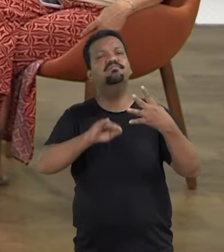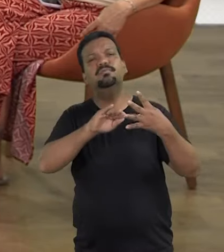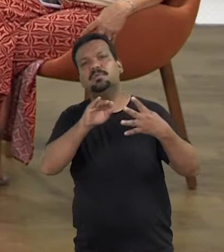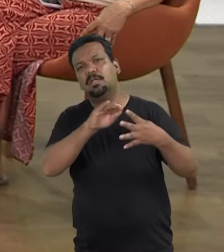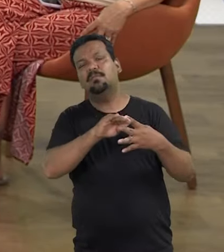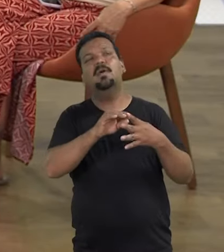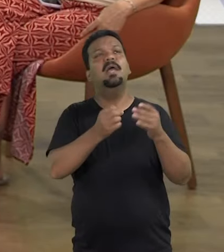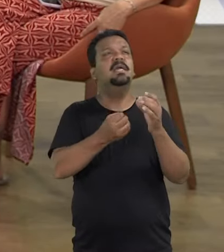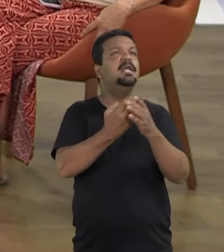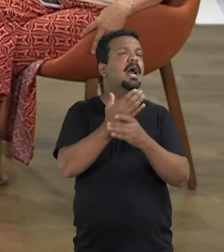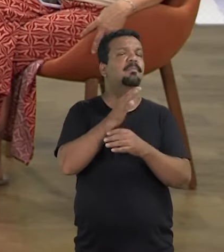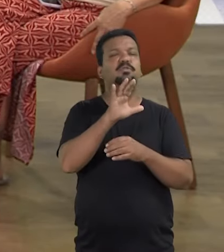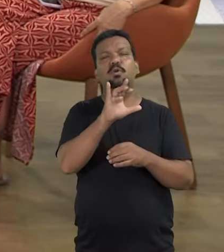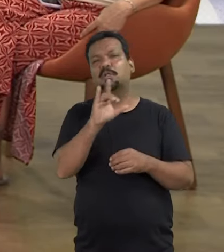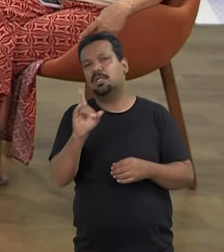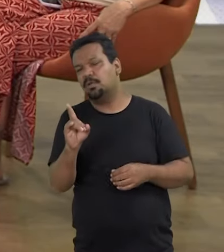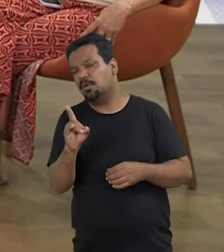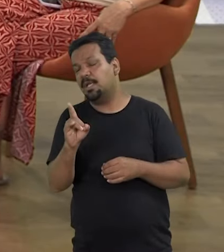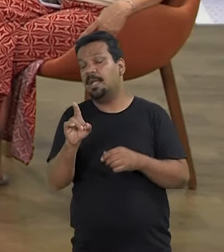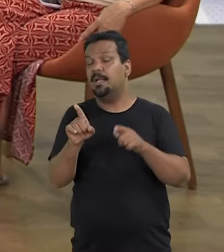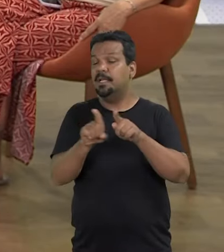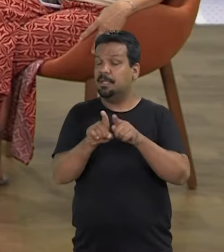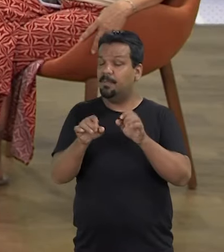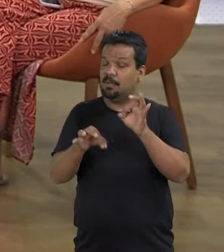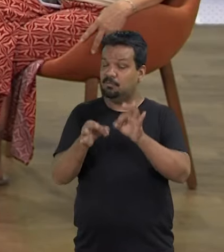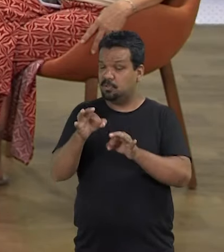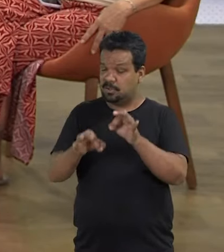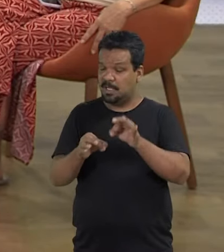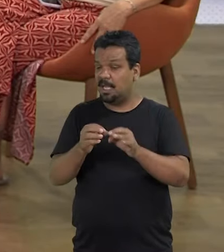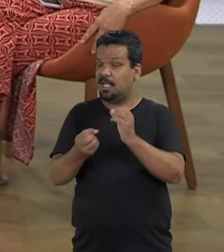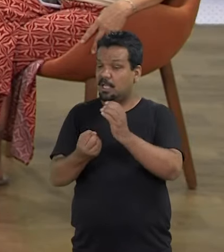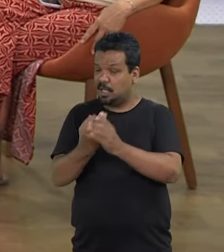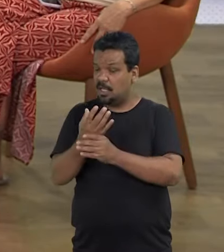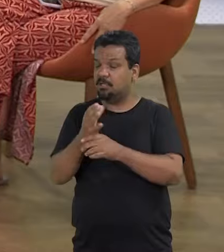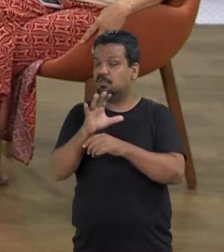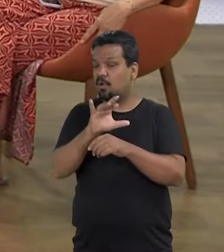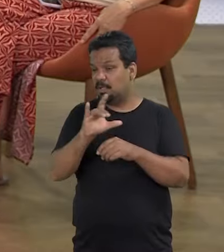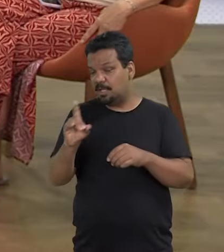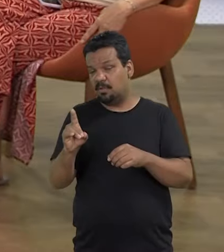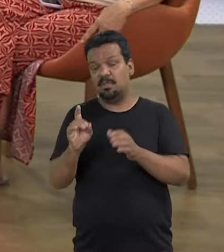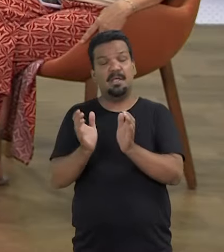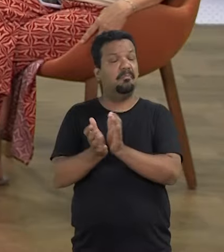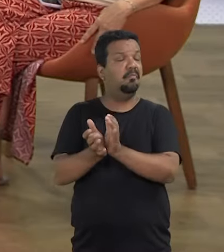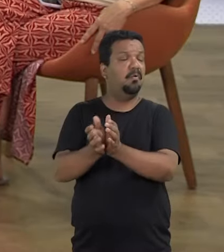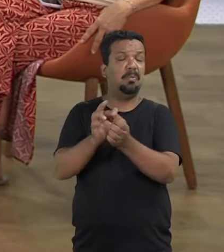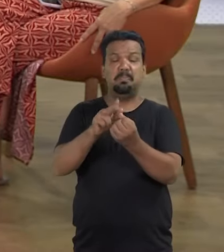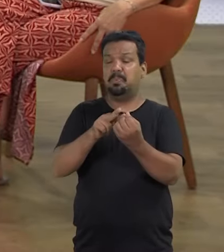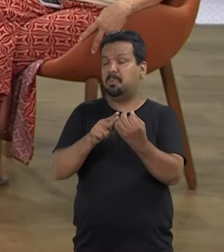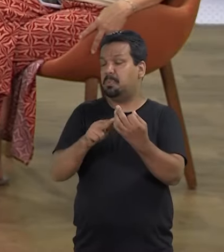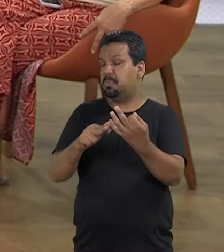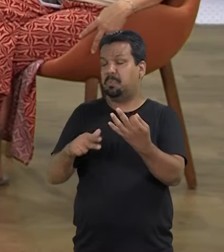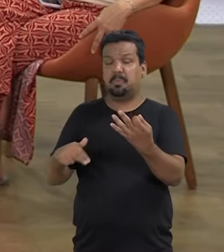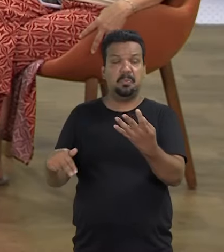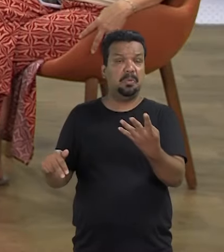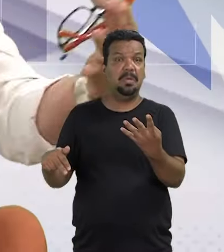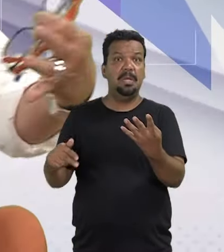legislativo, criamos coordenadorias. No judiciário criamos coordenadorias, fóruns,